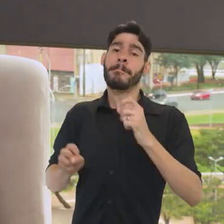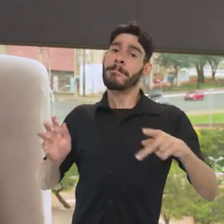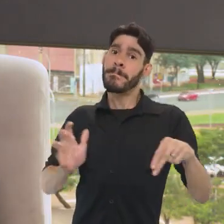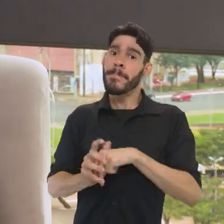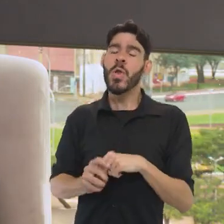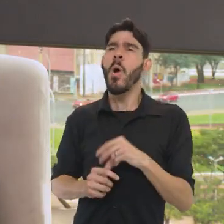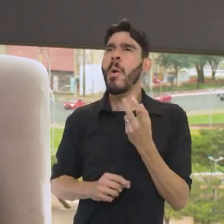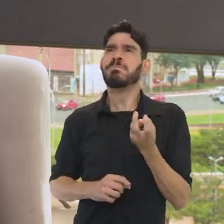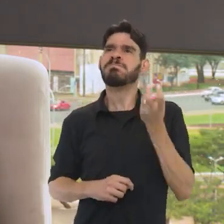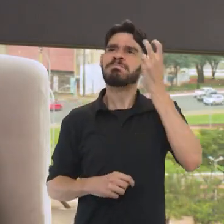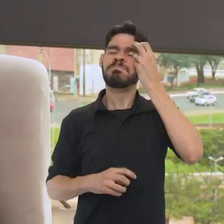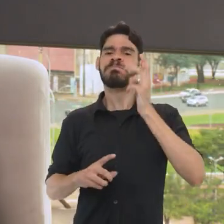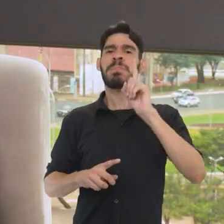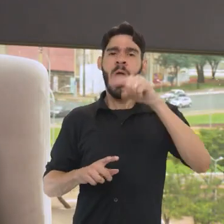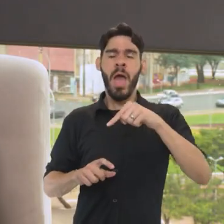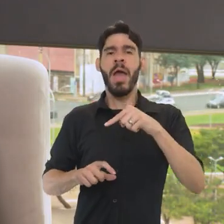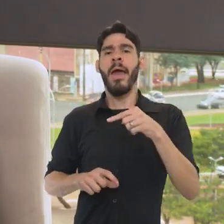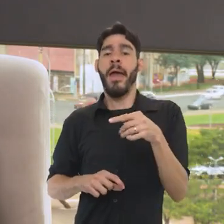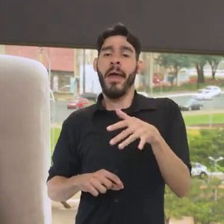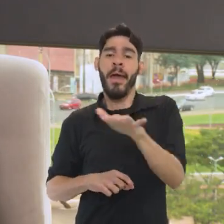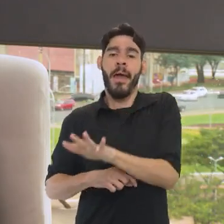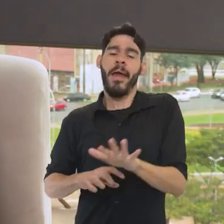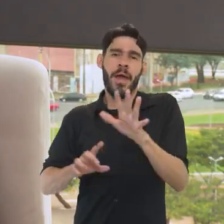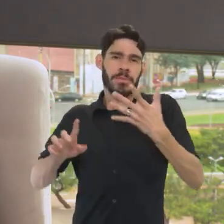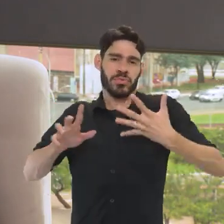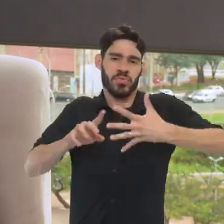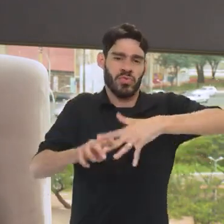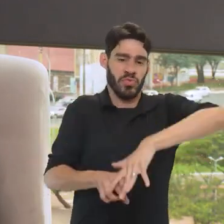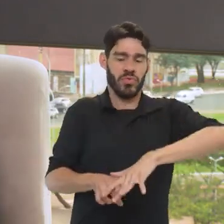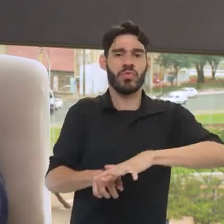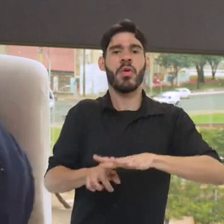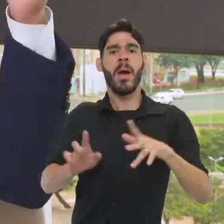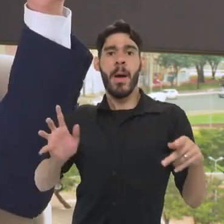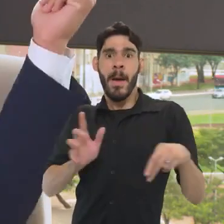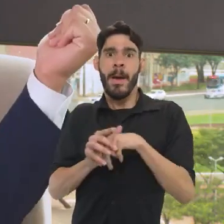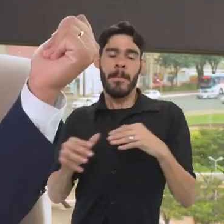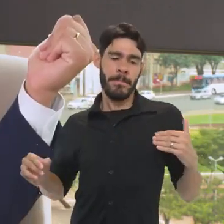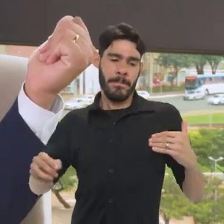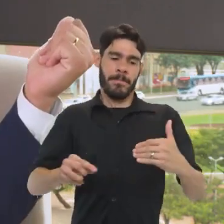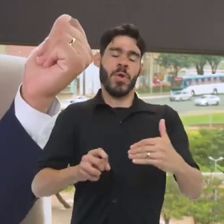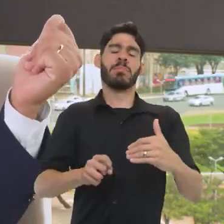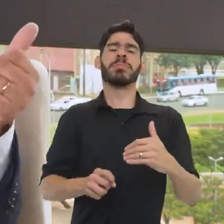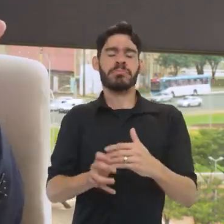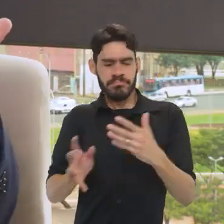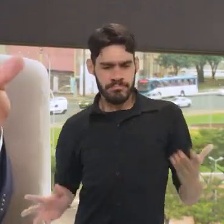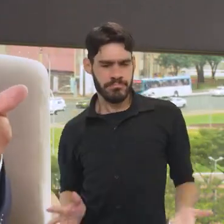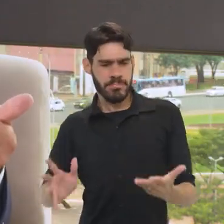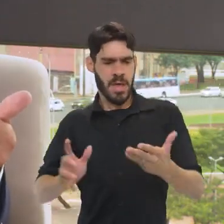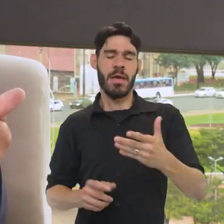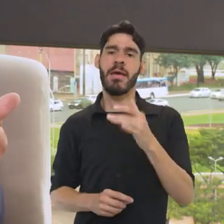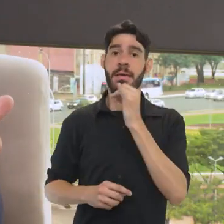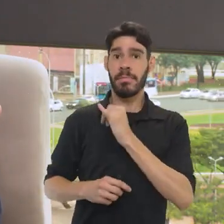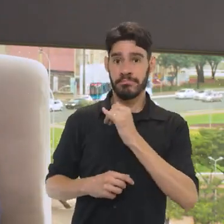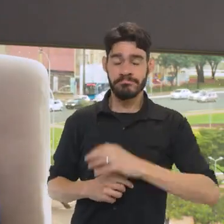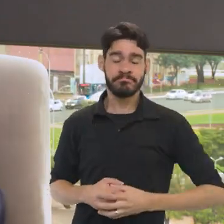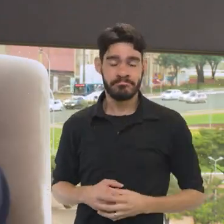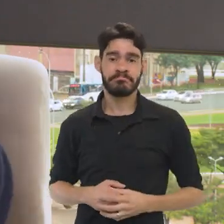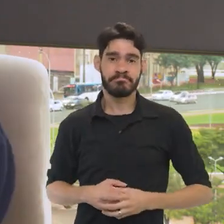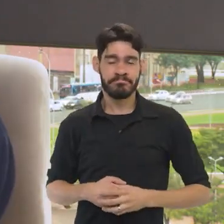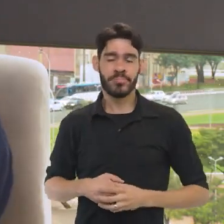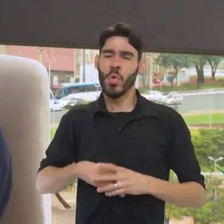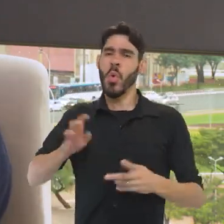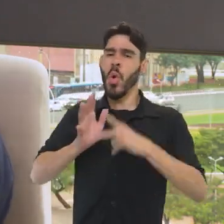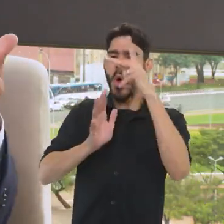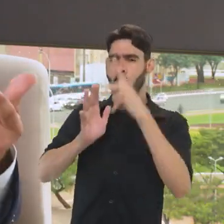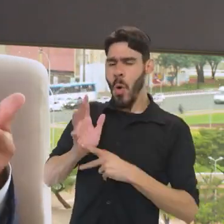dimensão do imaterial, ela é uma dimensão muito entrelaçada com as ações do próprio Ministério, de fomento, por exemplo,